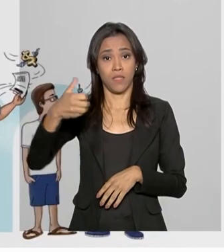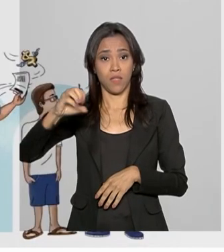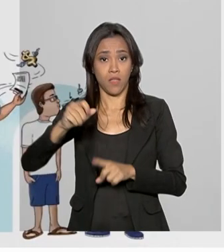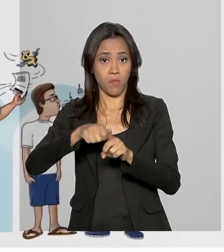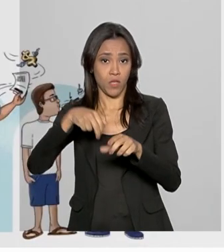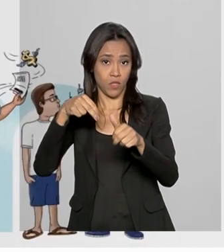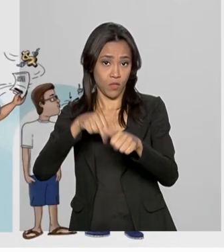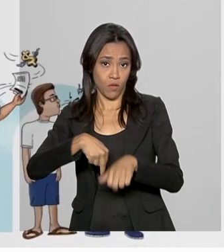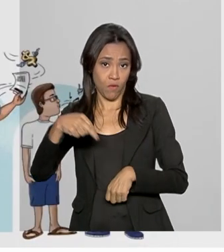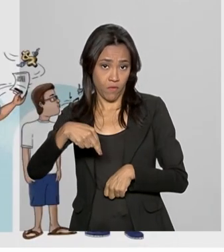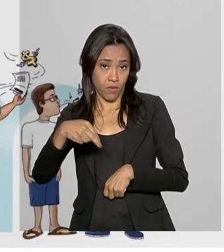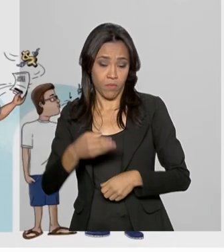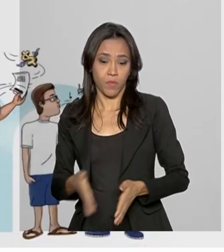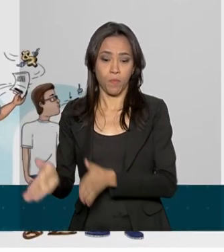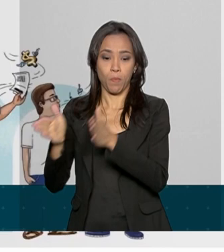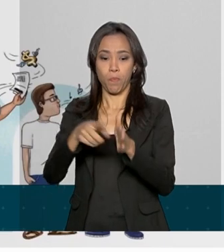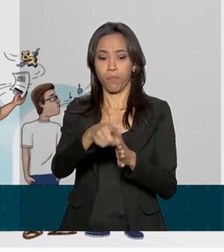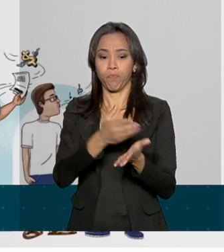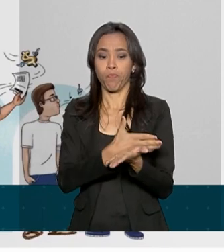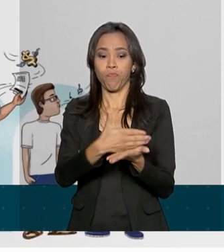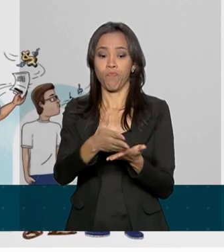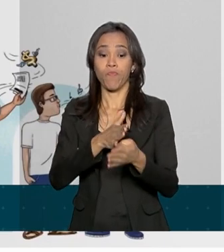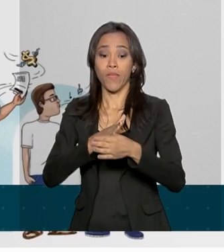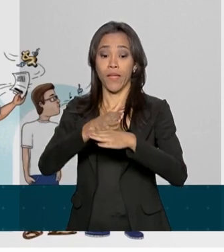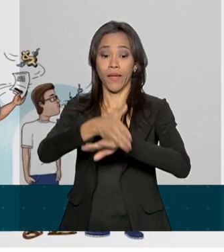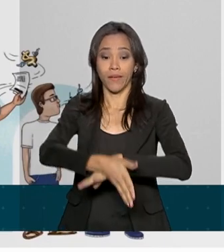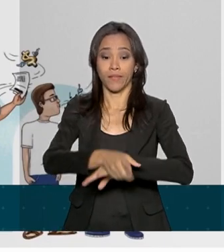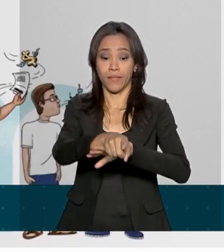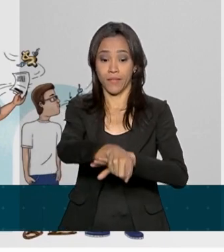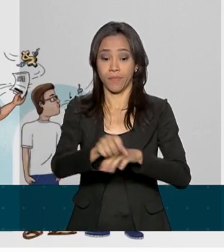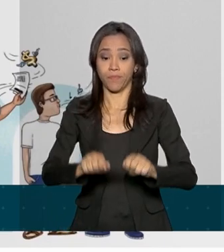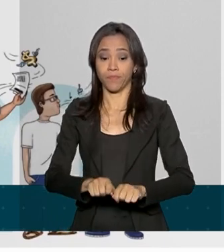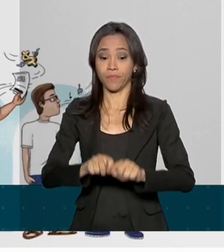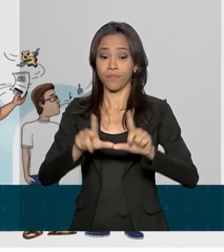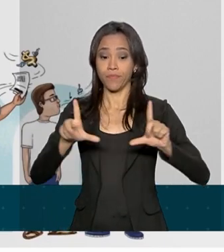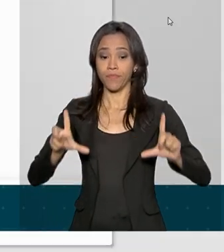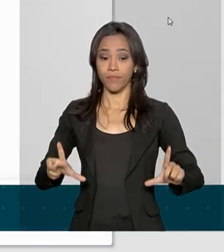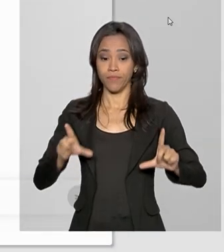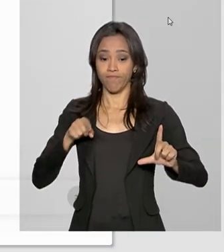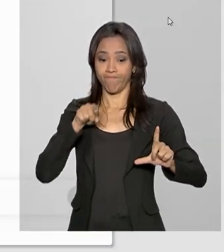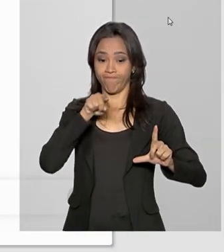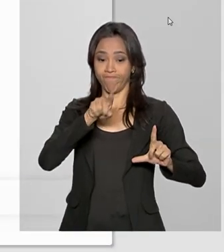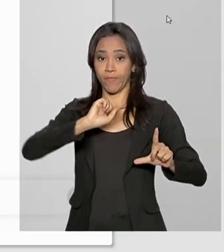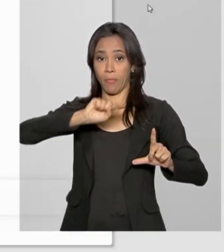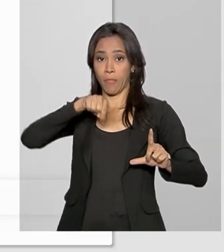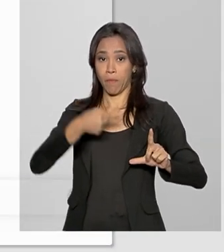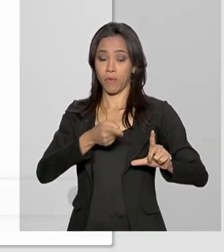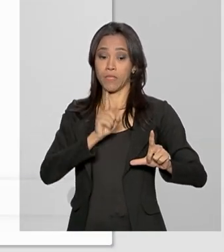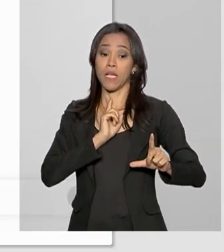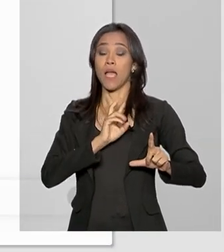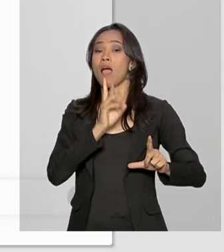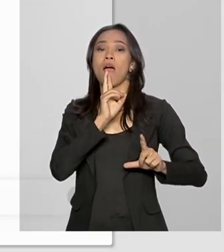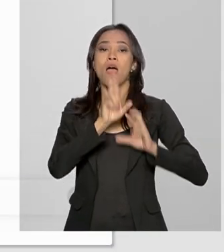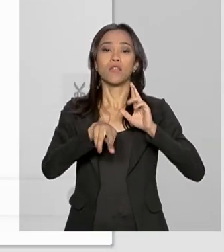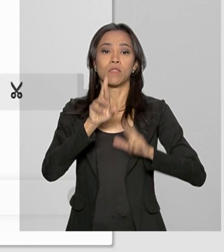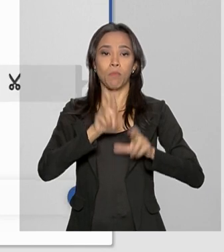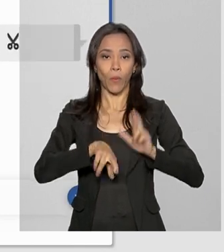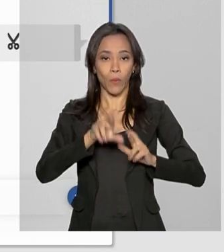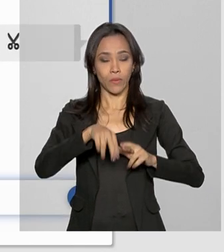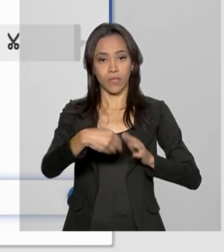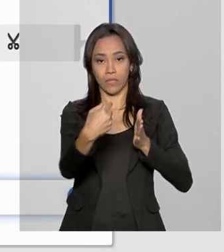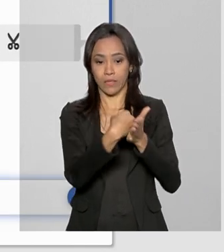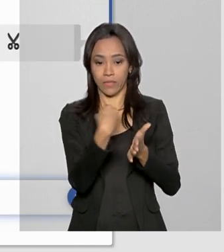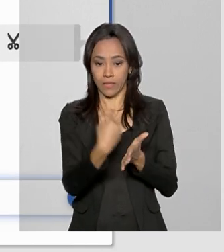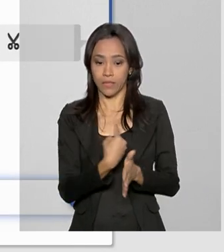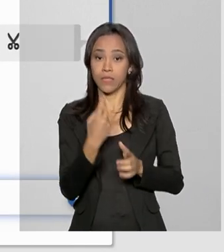Para começar, acesse enem.inep.gov.br. Depois, responda ao teste de figuras e